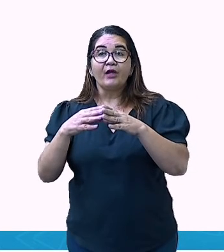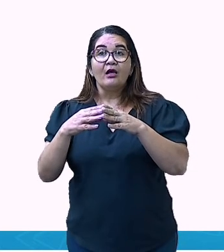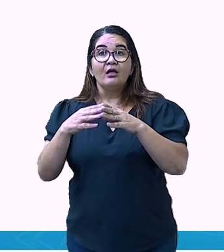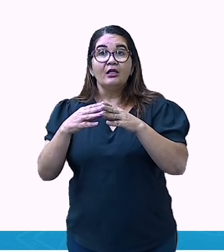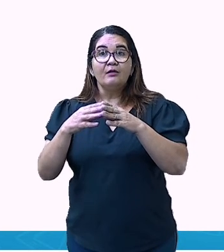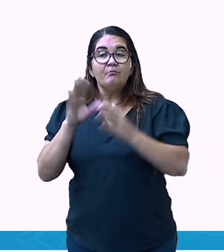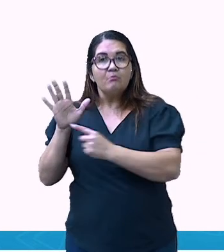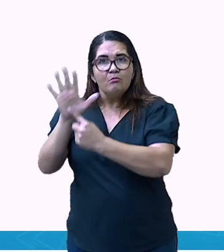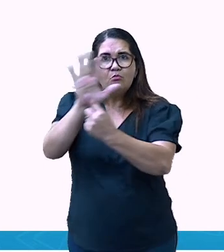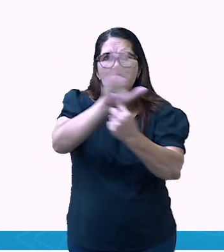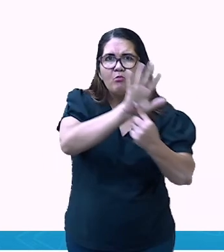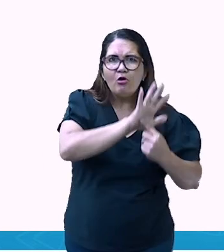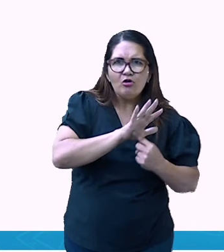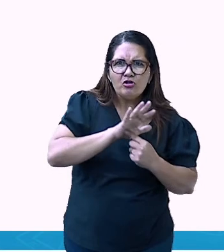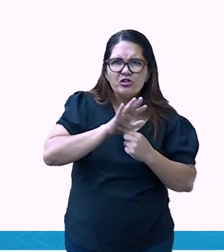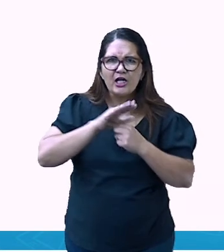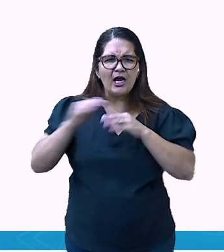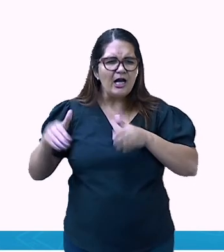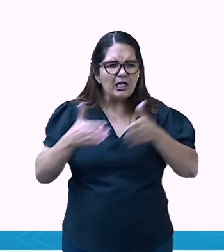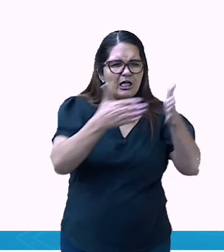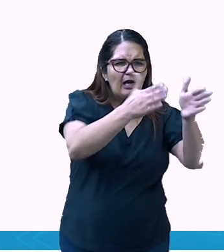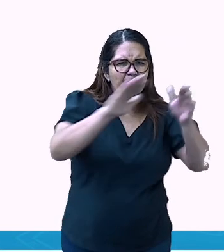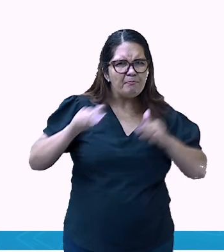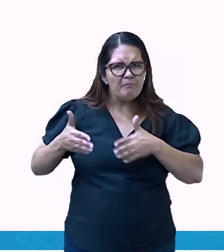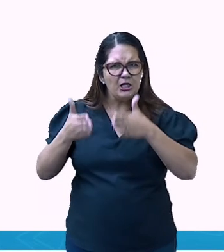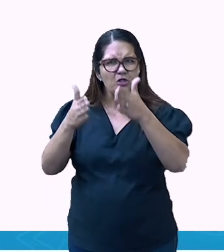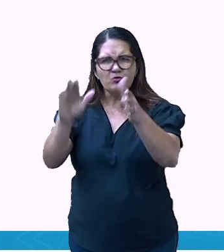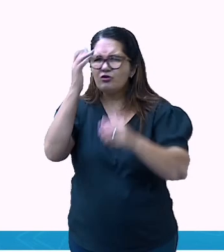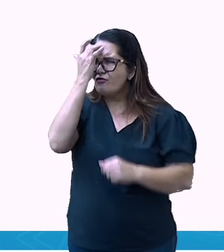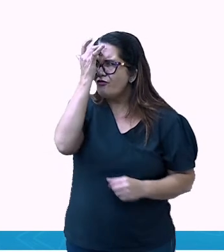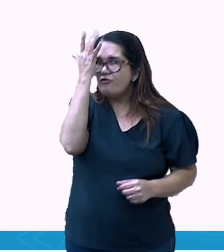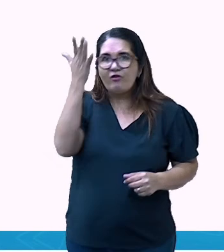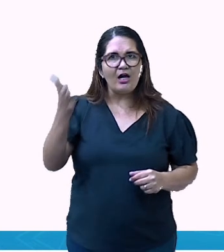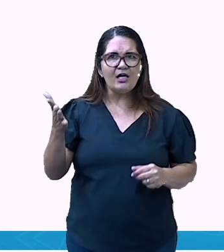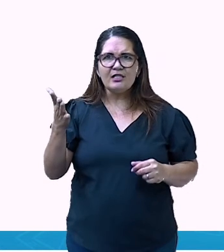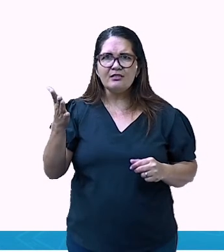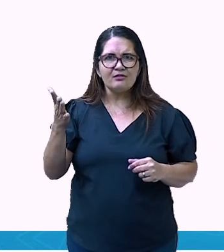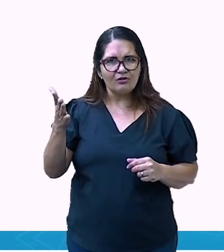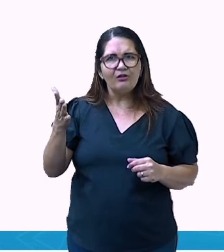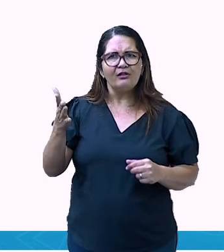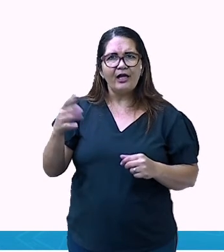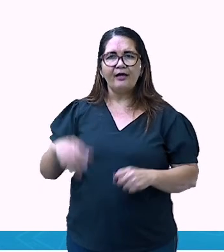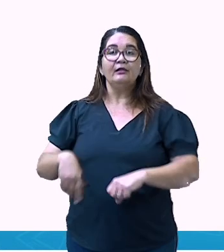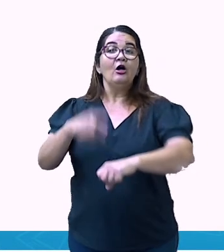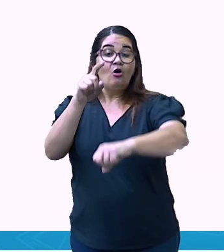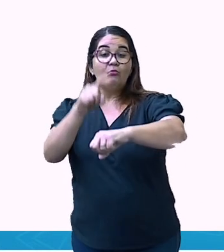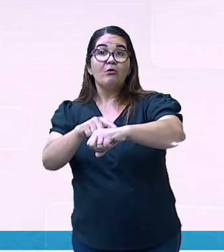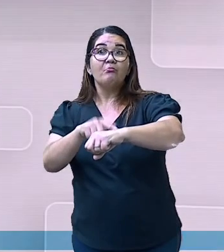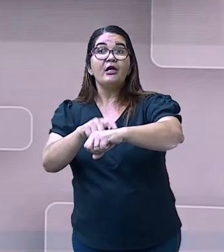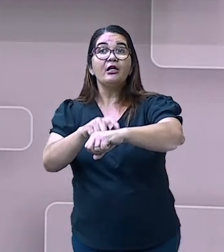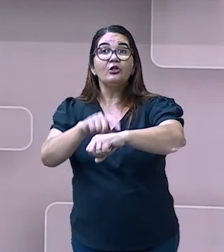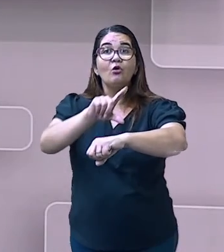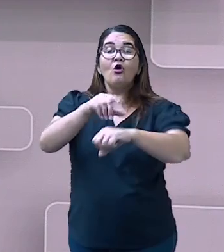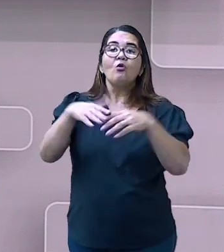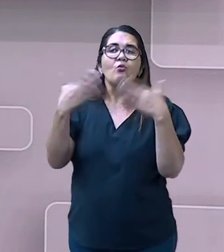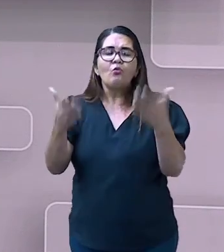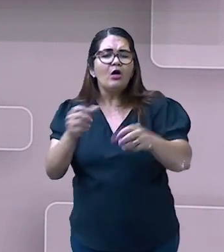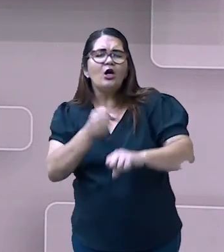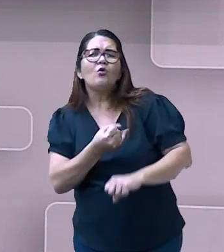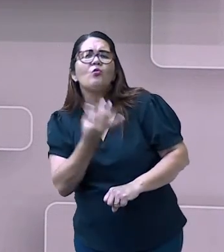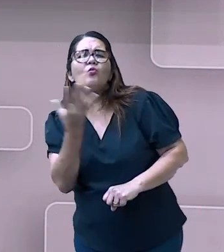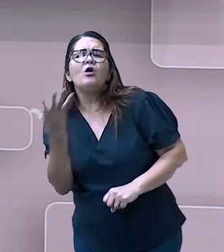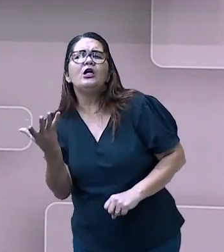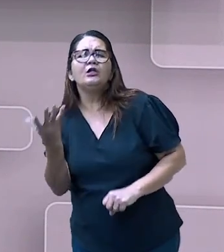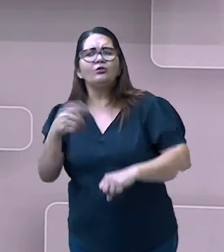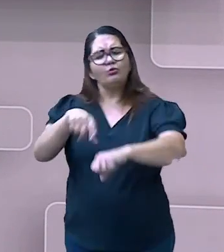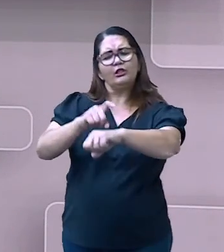Ele ajuda a criar novos caminhos, caminhos mais curtos. Ele te dá o tempo que você vai levar para chegar em determinado lugar. Então,